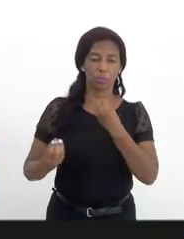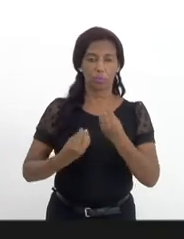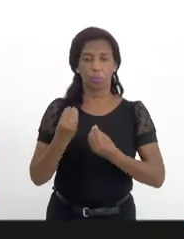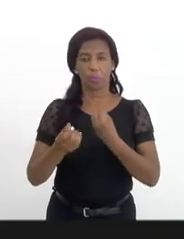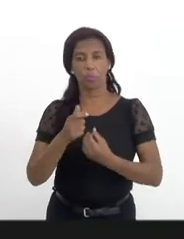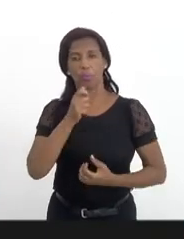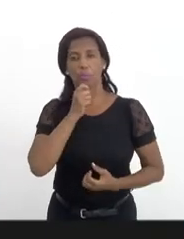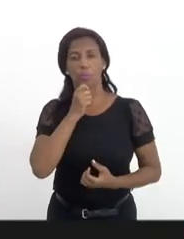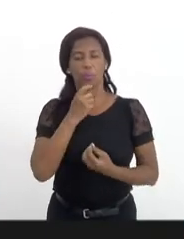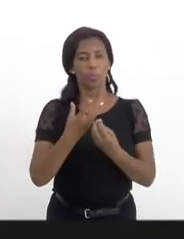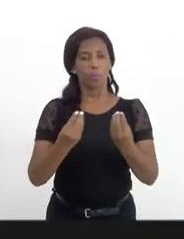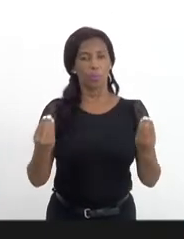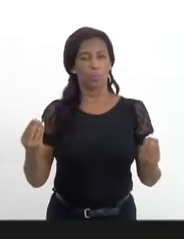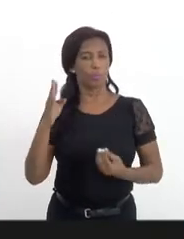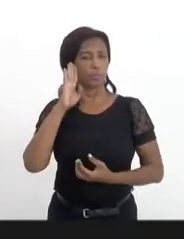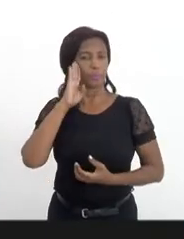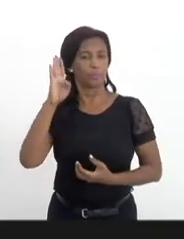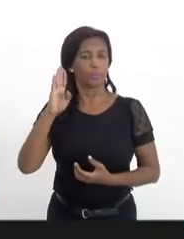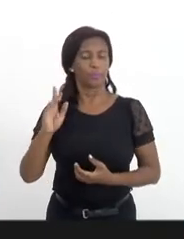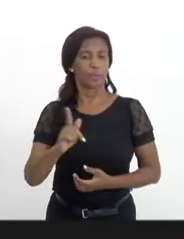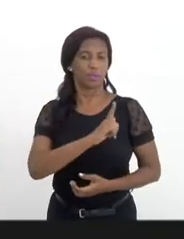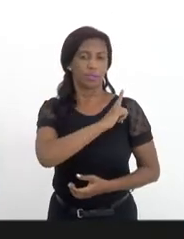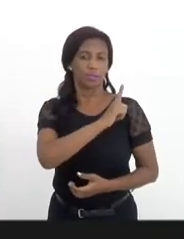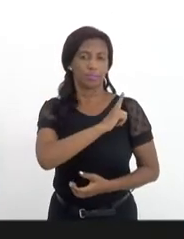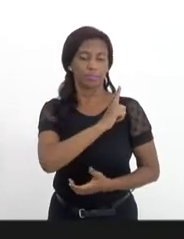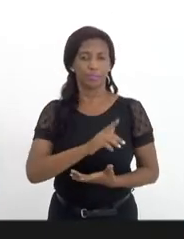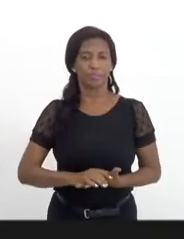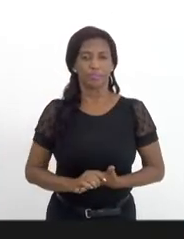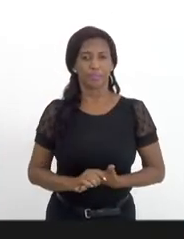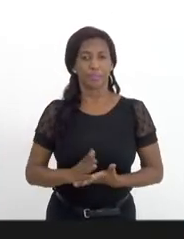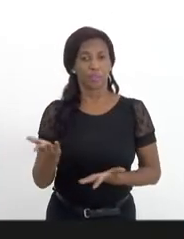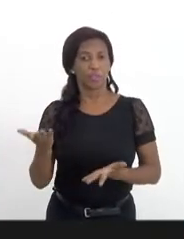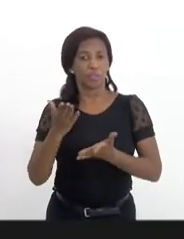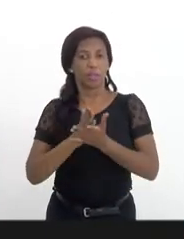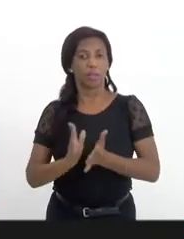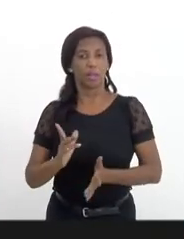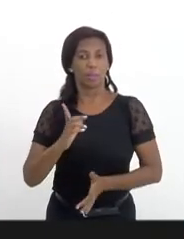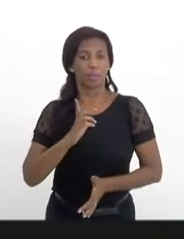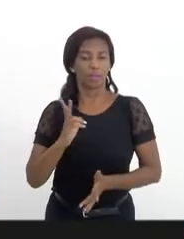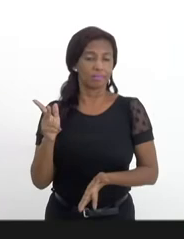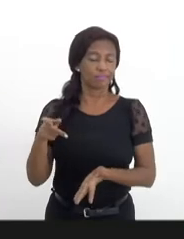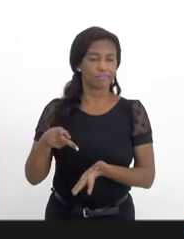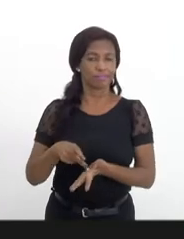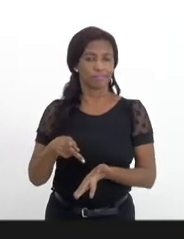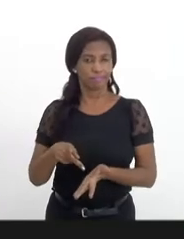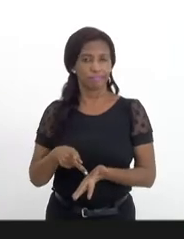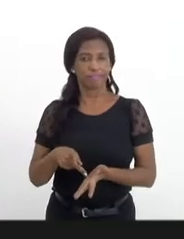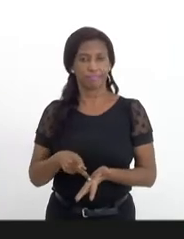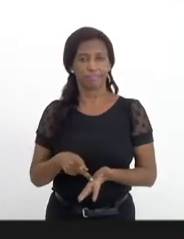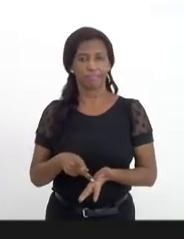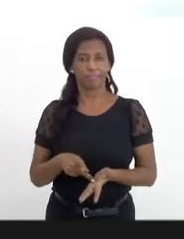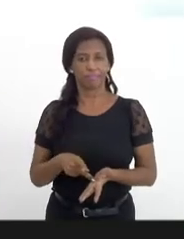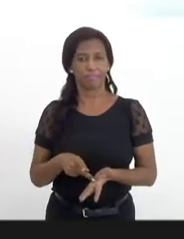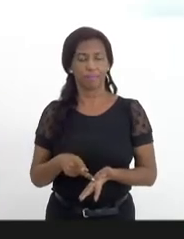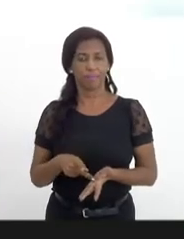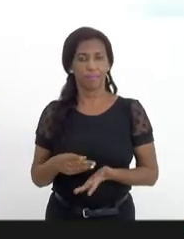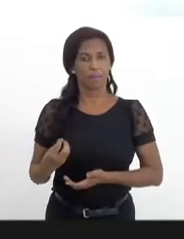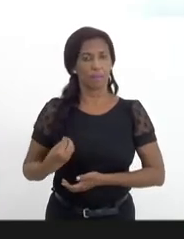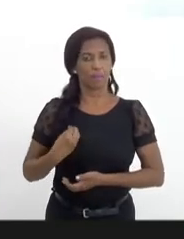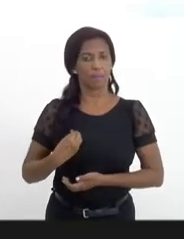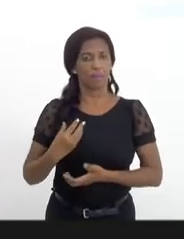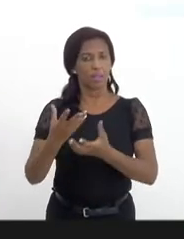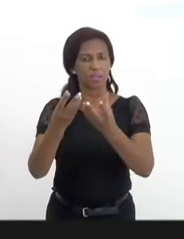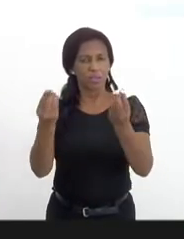tem muito essa prioridade pela gestão, a gente acaba tendo realmente a presença de muitas